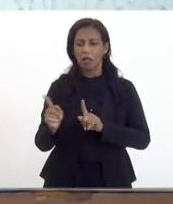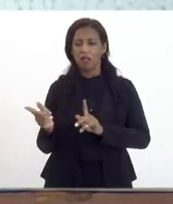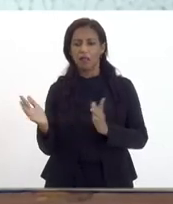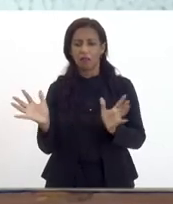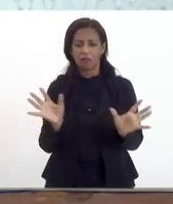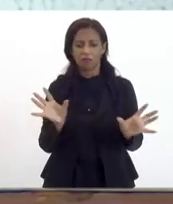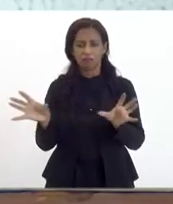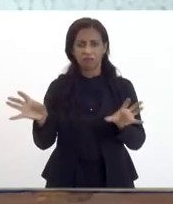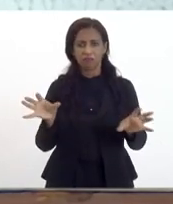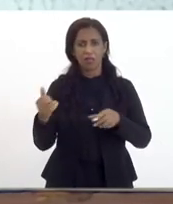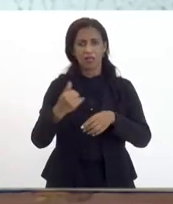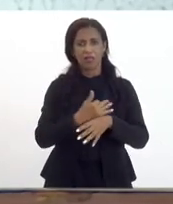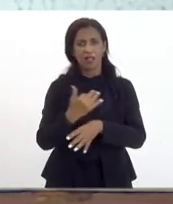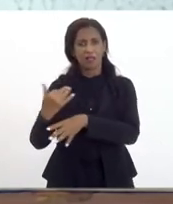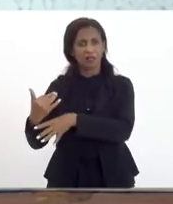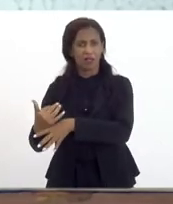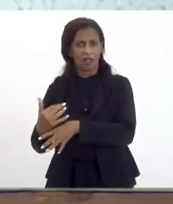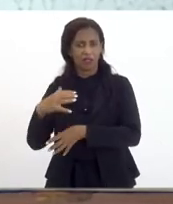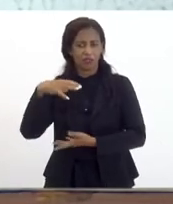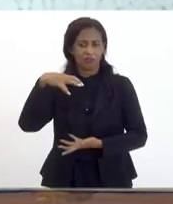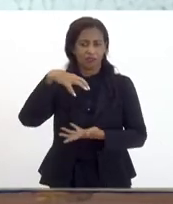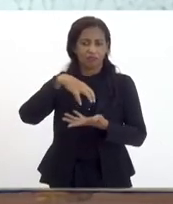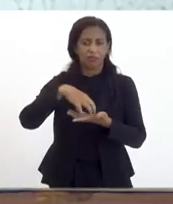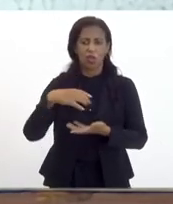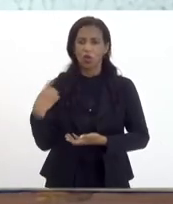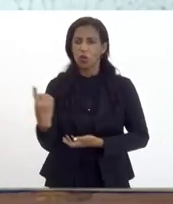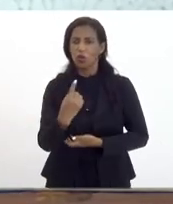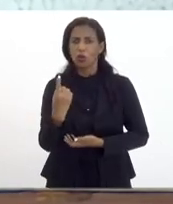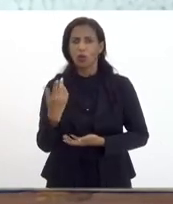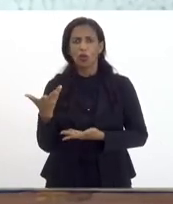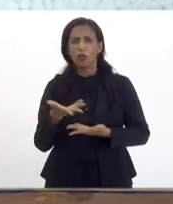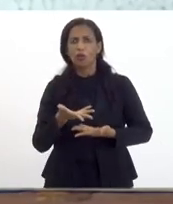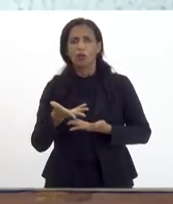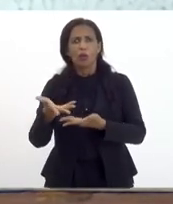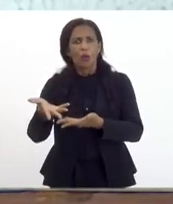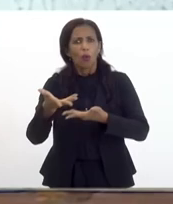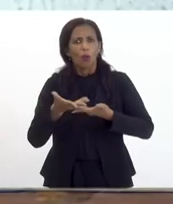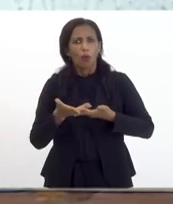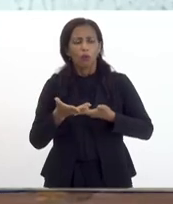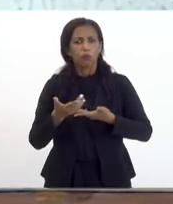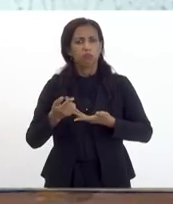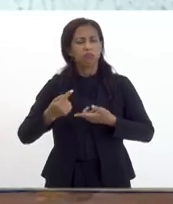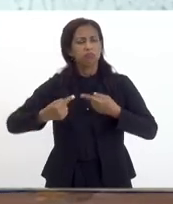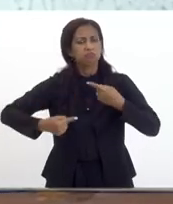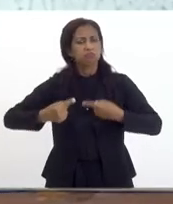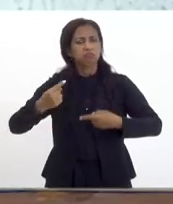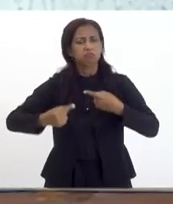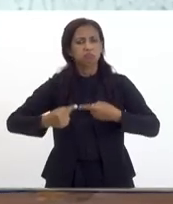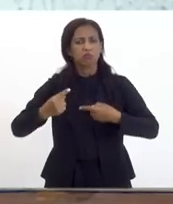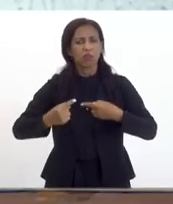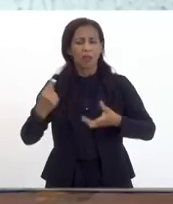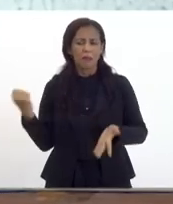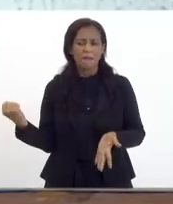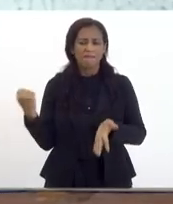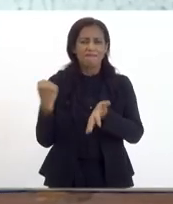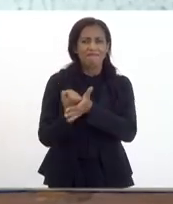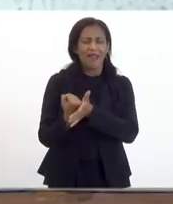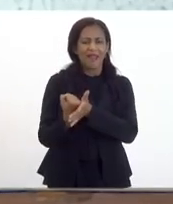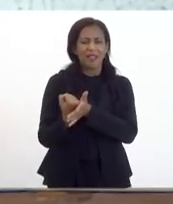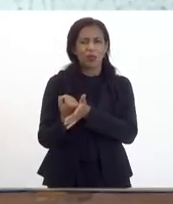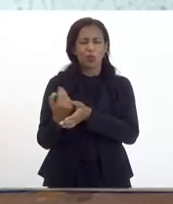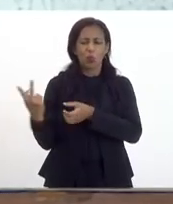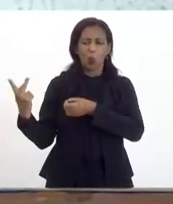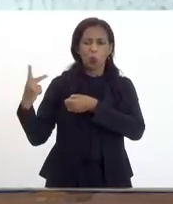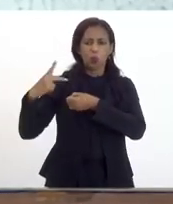cidades nós não fomos convidados para discutir eventuais impactos da extração de